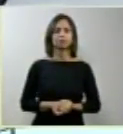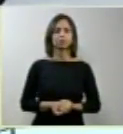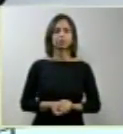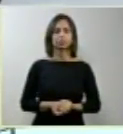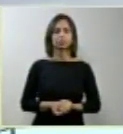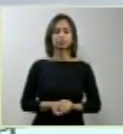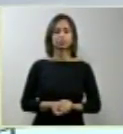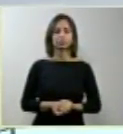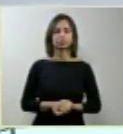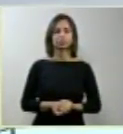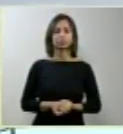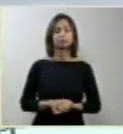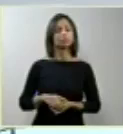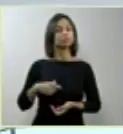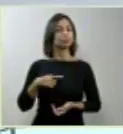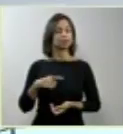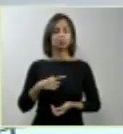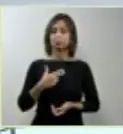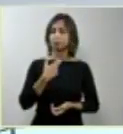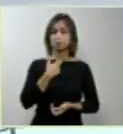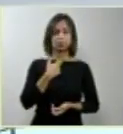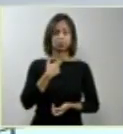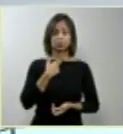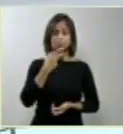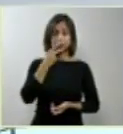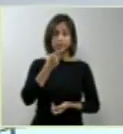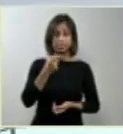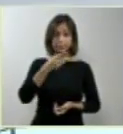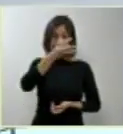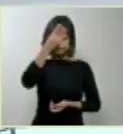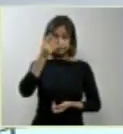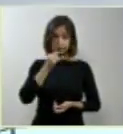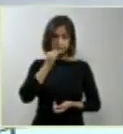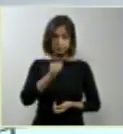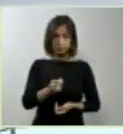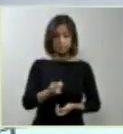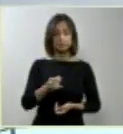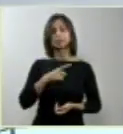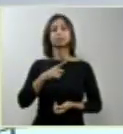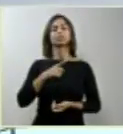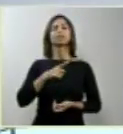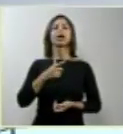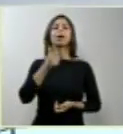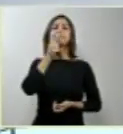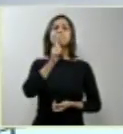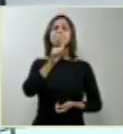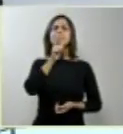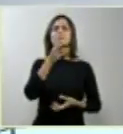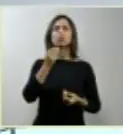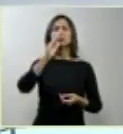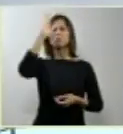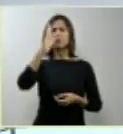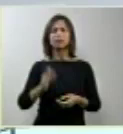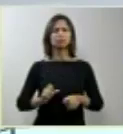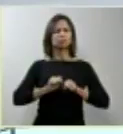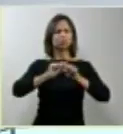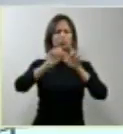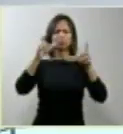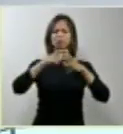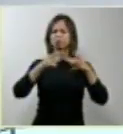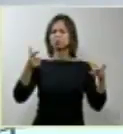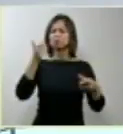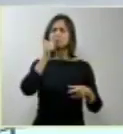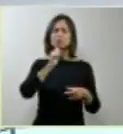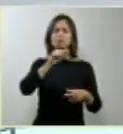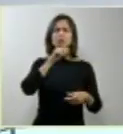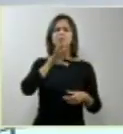Não posso deixar de mencionar aqui a questão da mortalidade materna no nosso país. Até aproveitando o fato